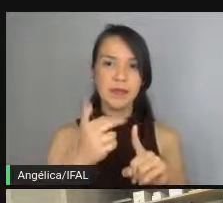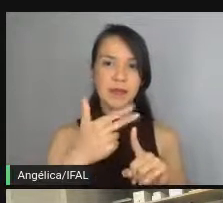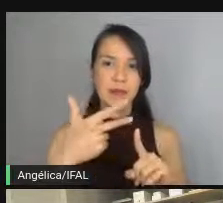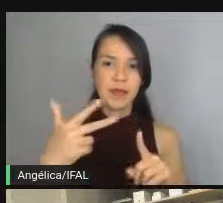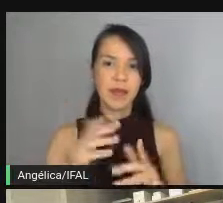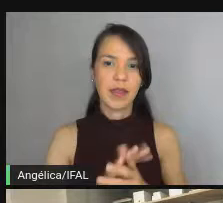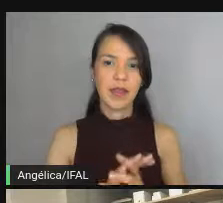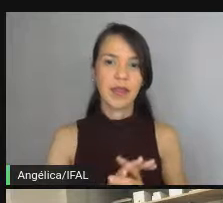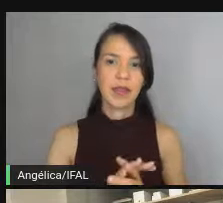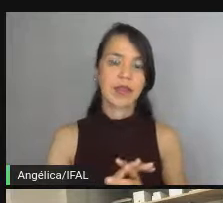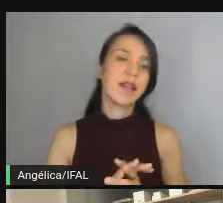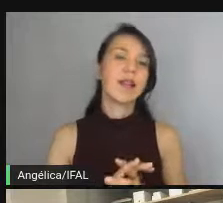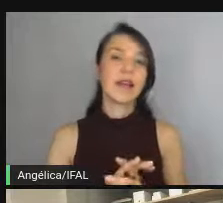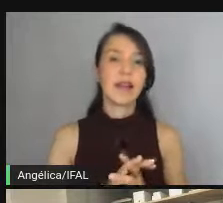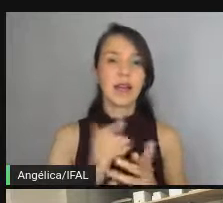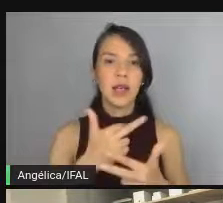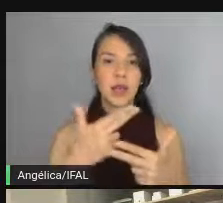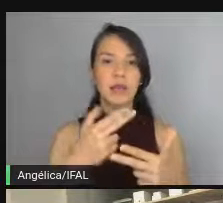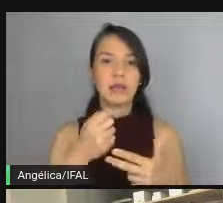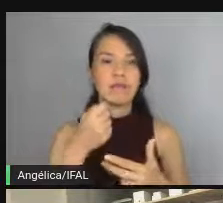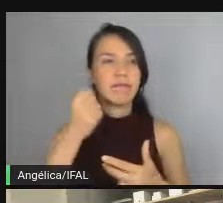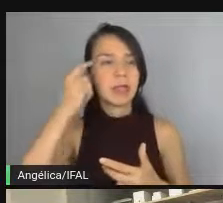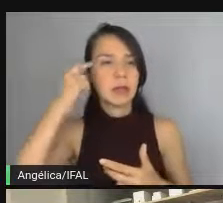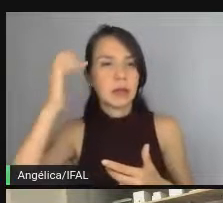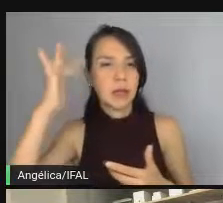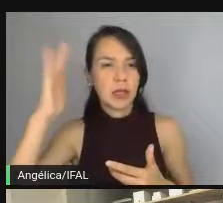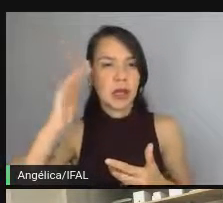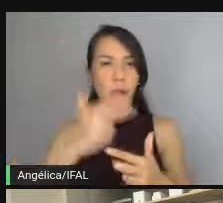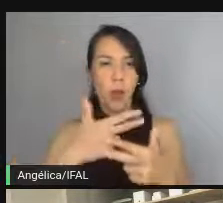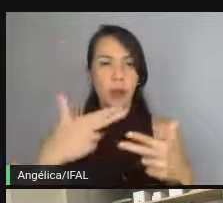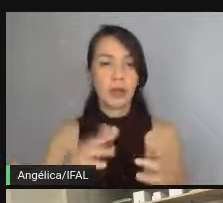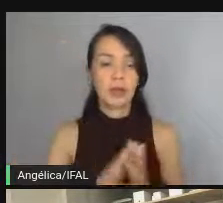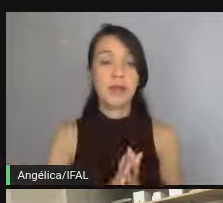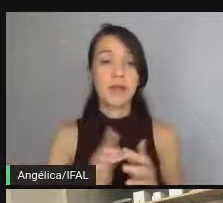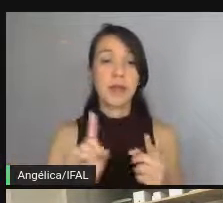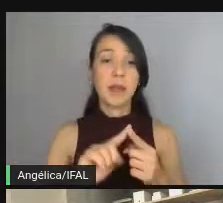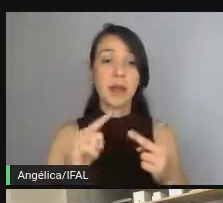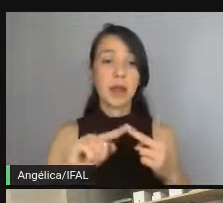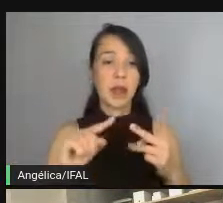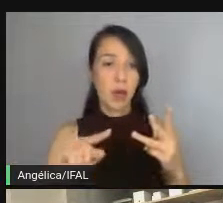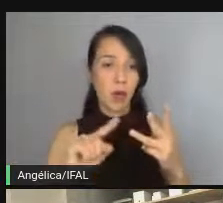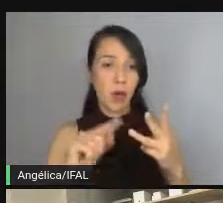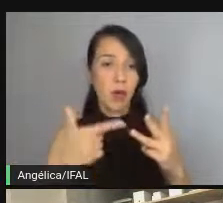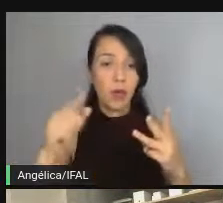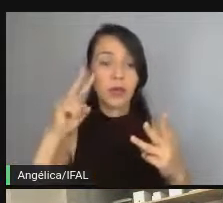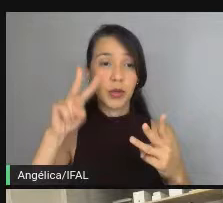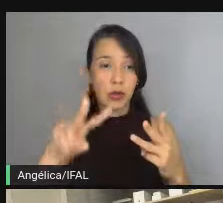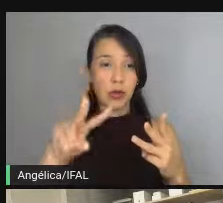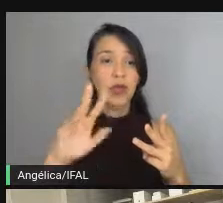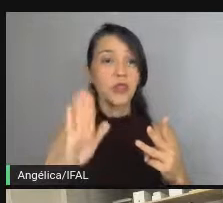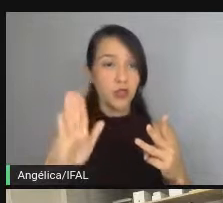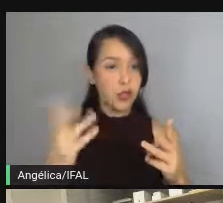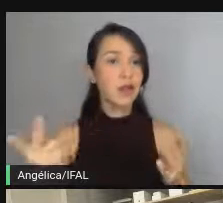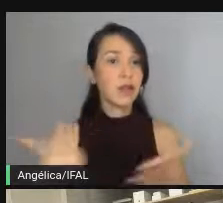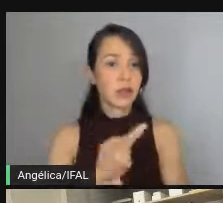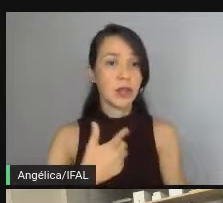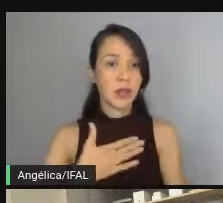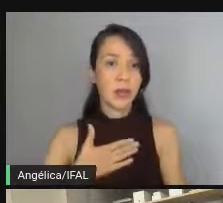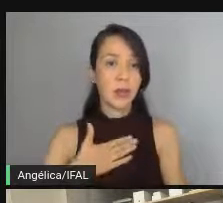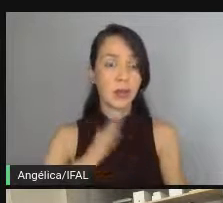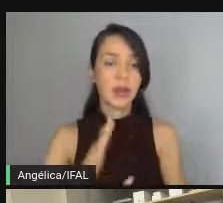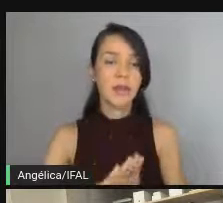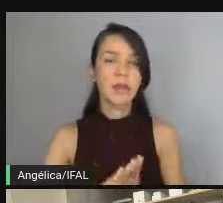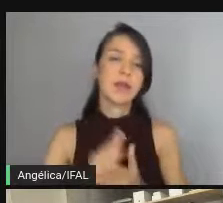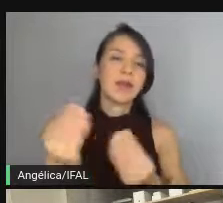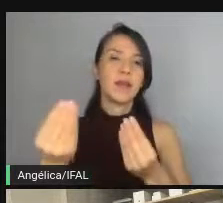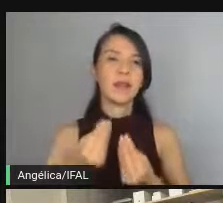um feature, uma expectativa, algo do gênero. E uma outra dificuldade que eu vejo muito, eu já passei muito, é... Pô, beleza. O cara me